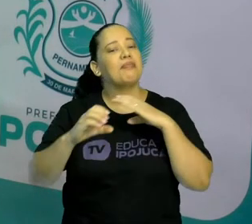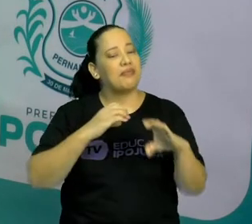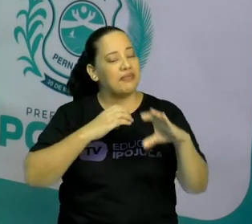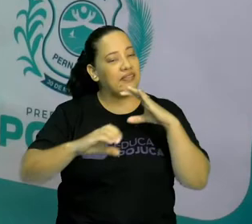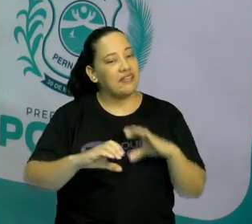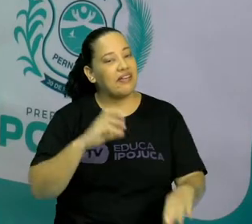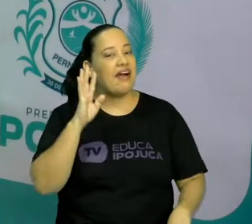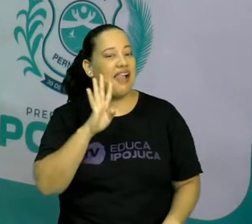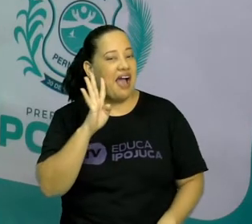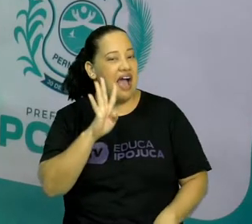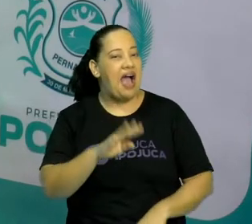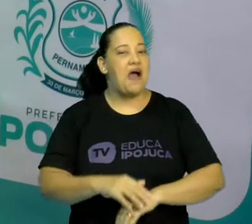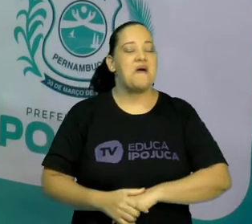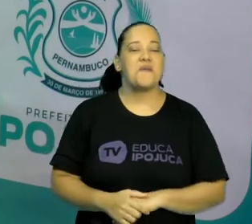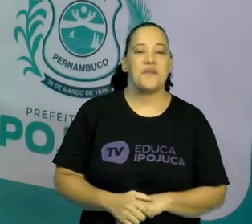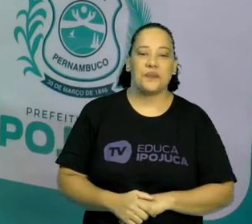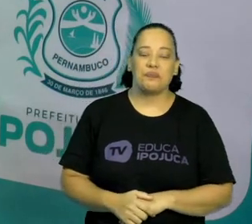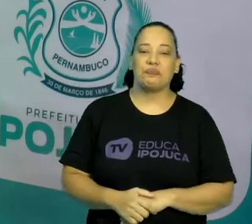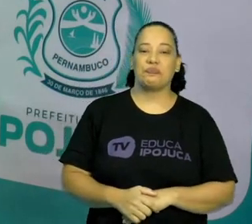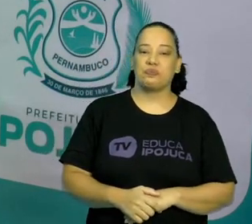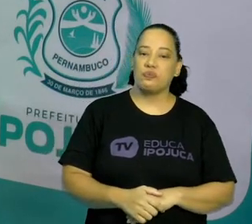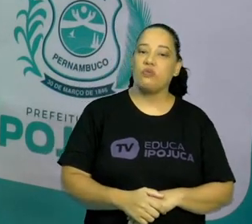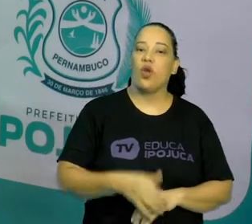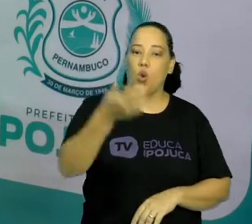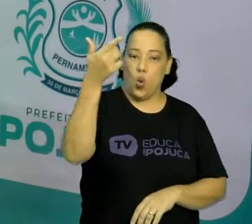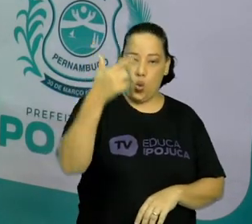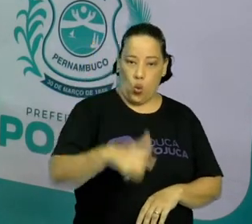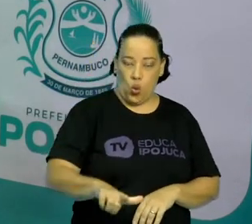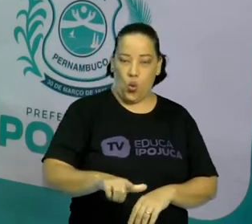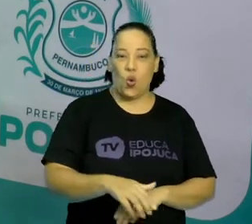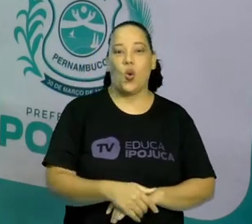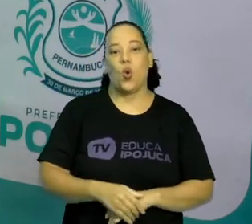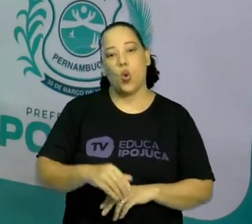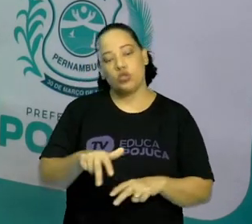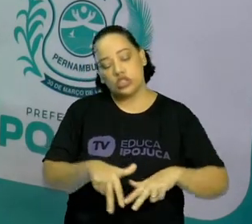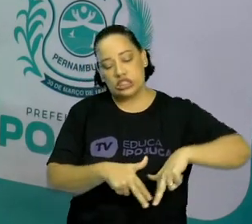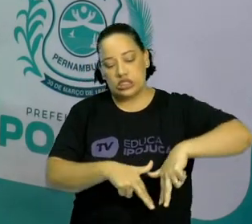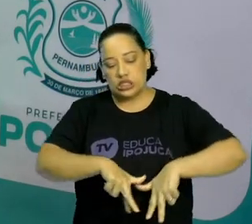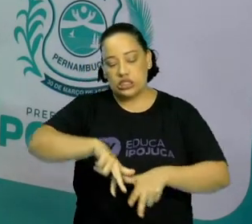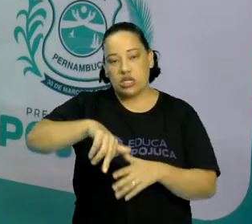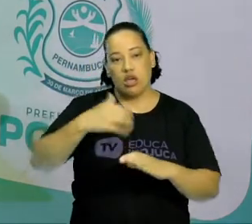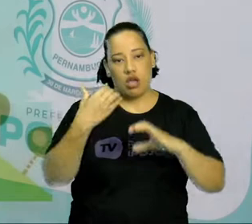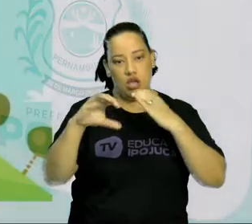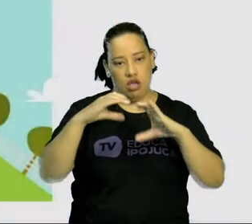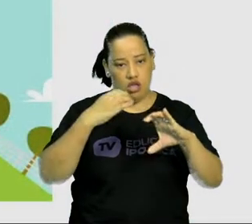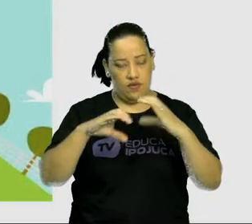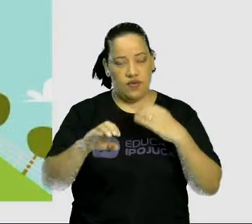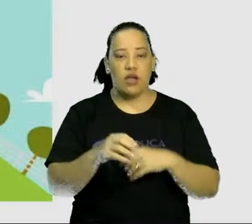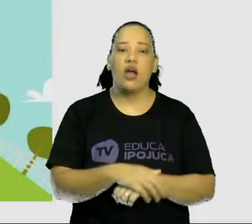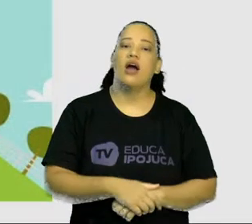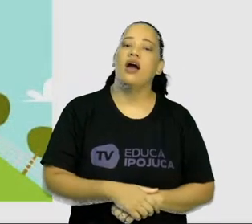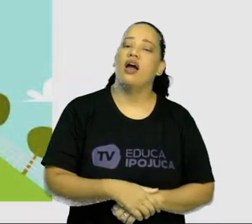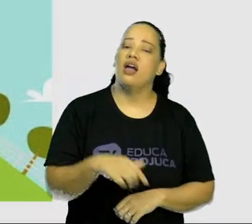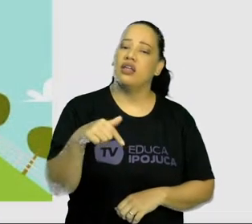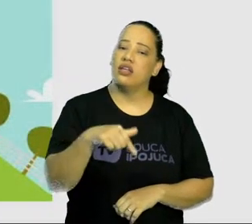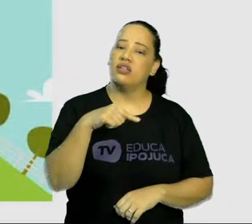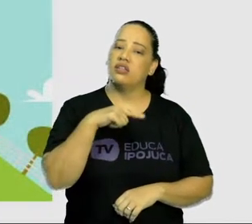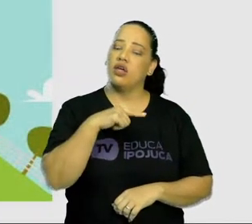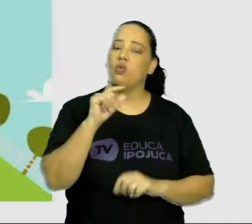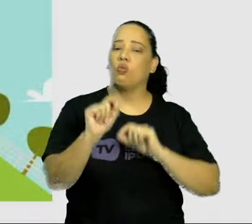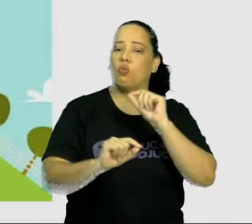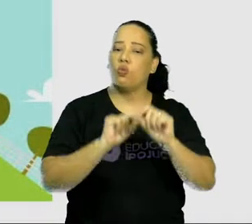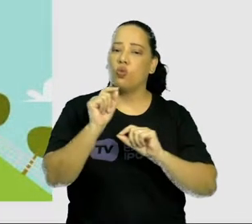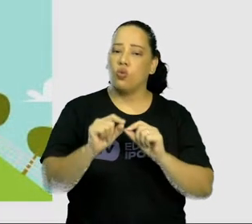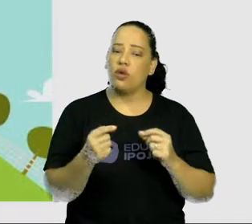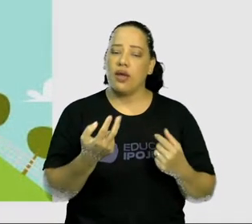crianças. Bom, já outras cantigas de roda, né, elas possuem a estrutura de um conto